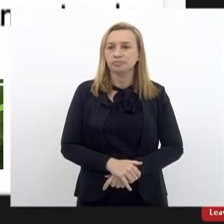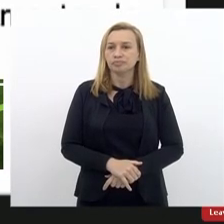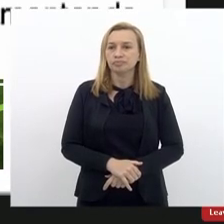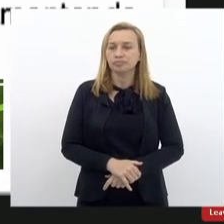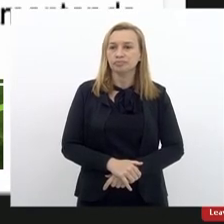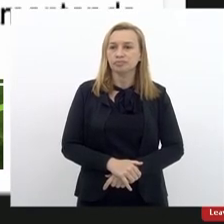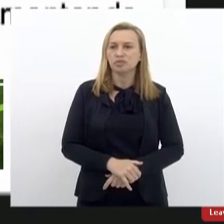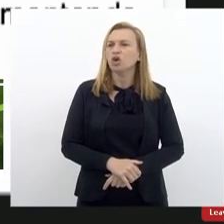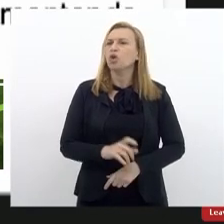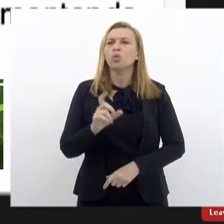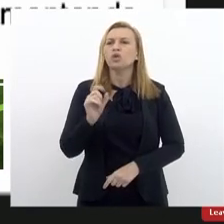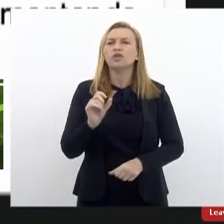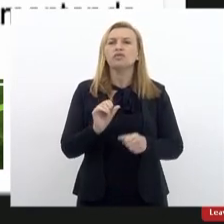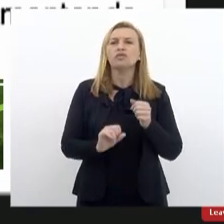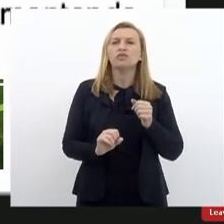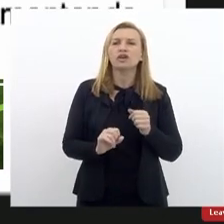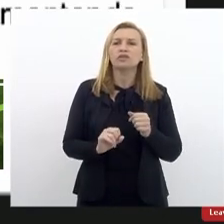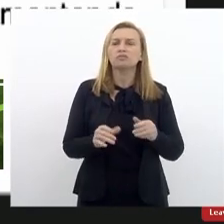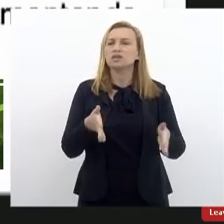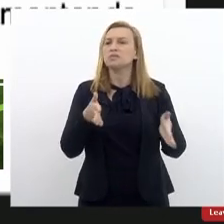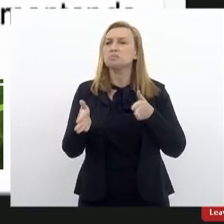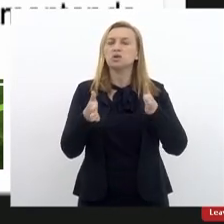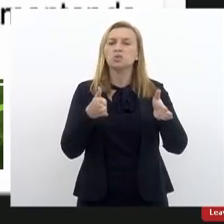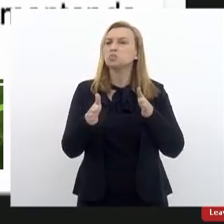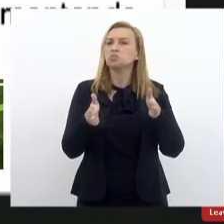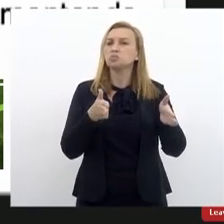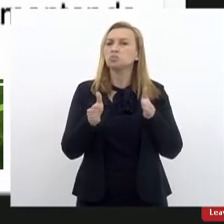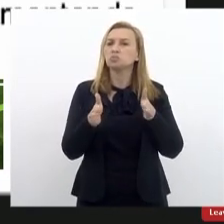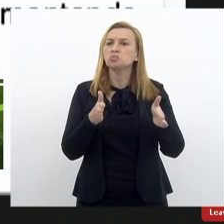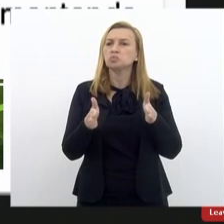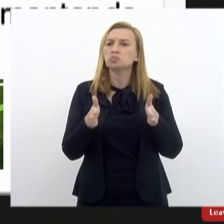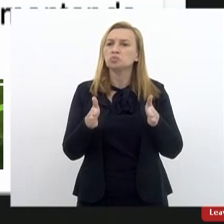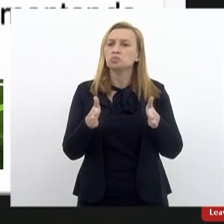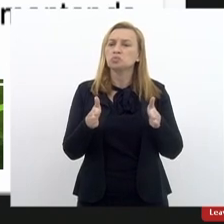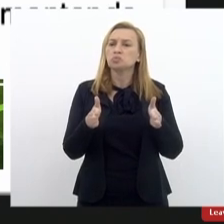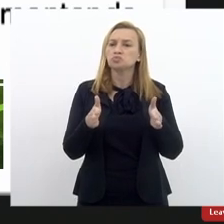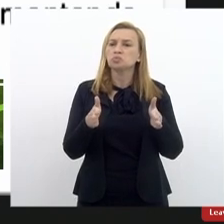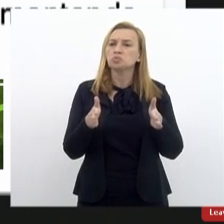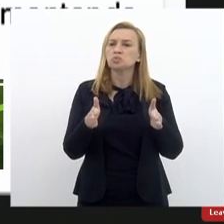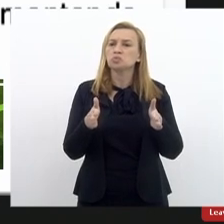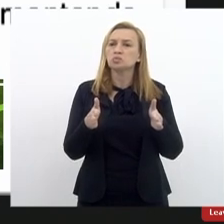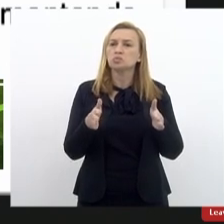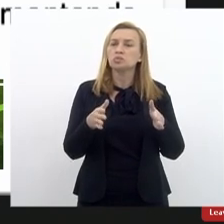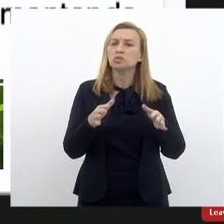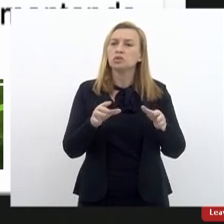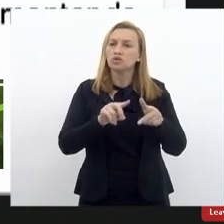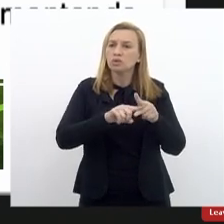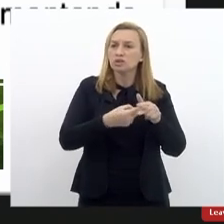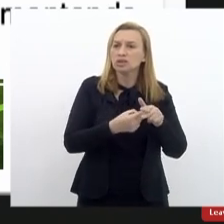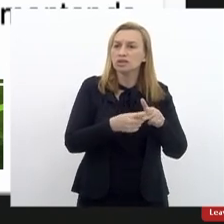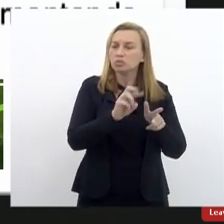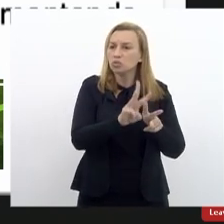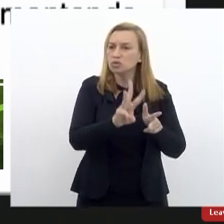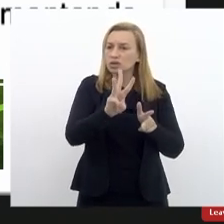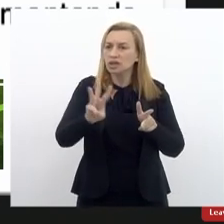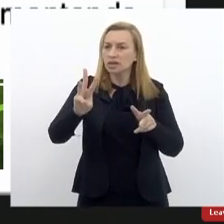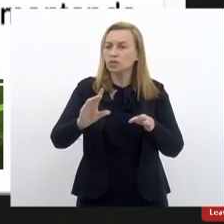O que foi realizado nesse período? Nós reestruturamos o site do Conselho Estadual de Educação.